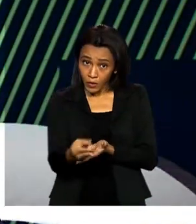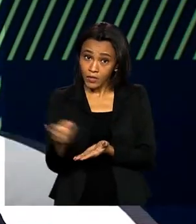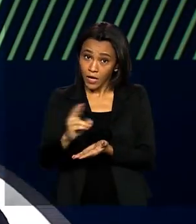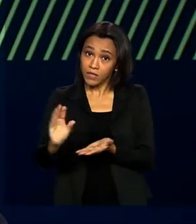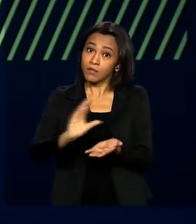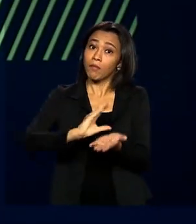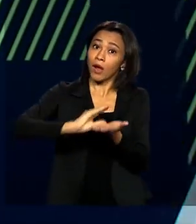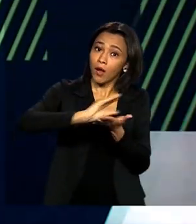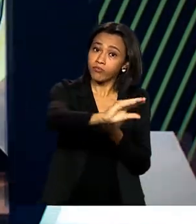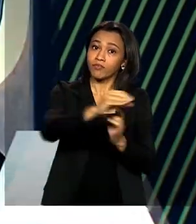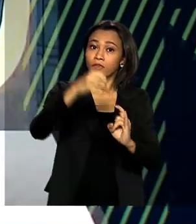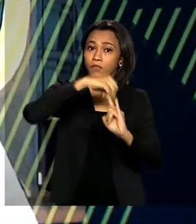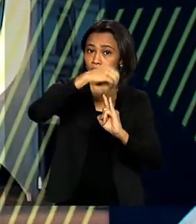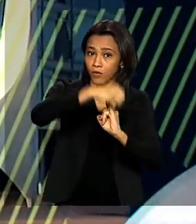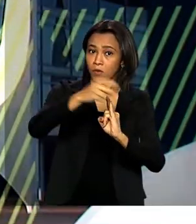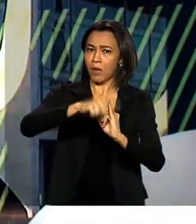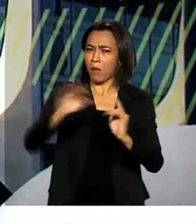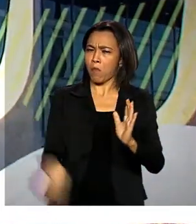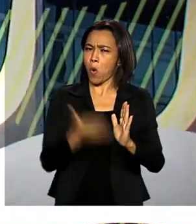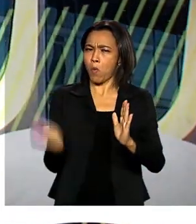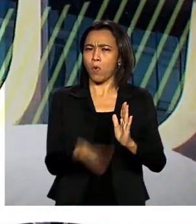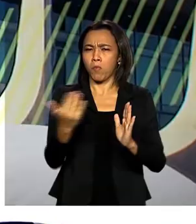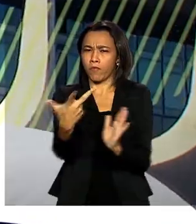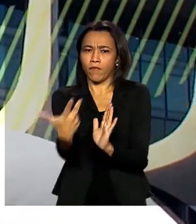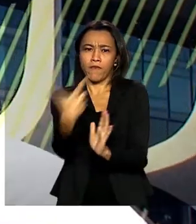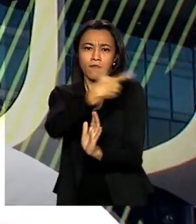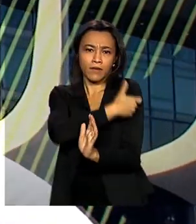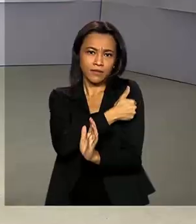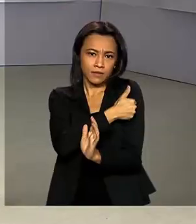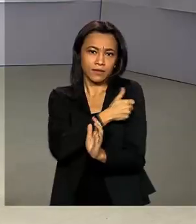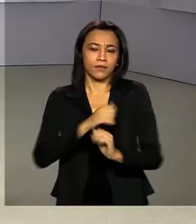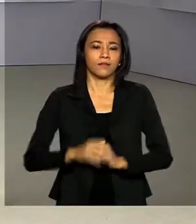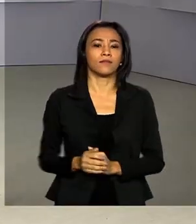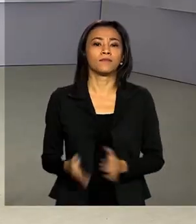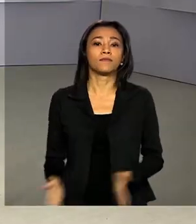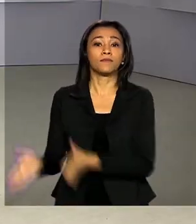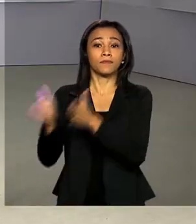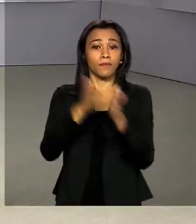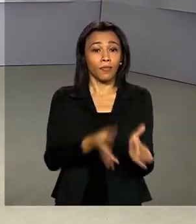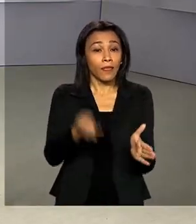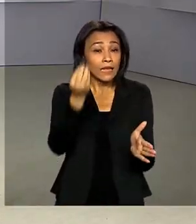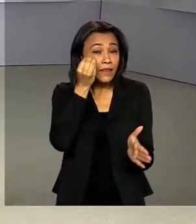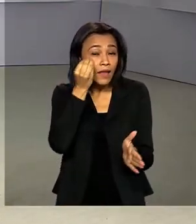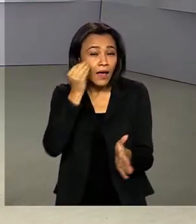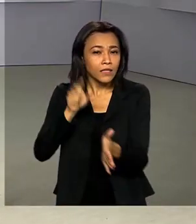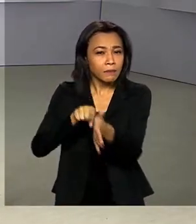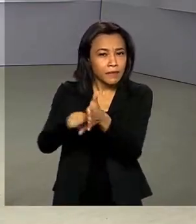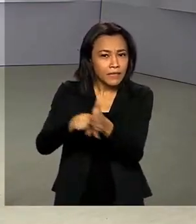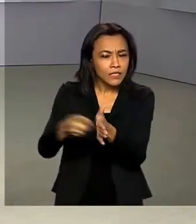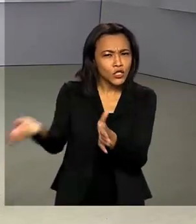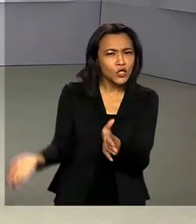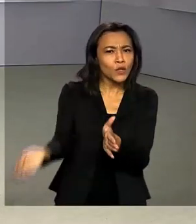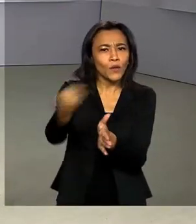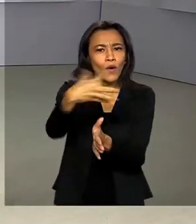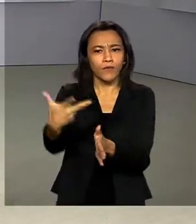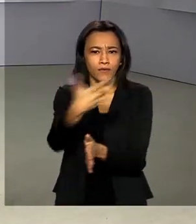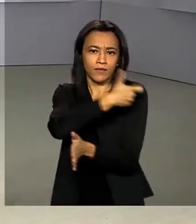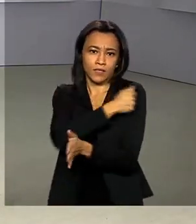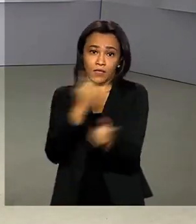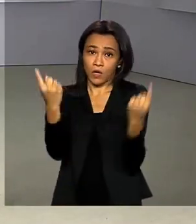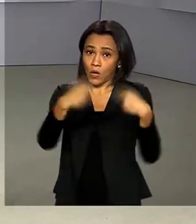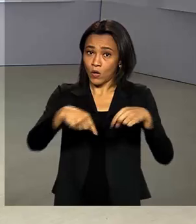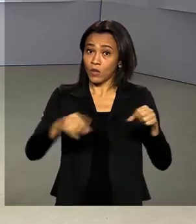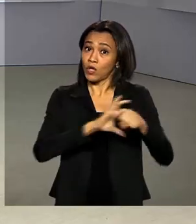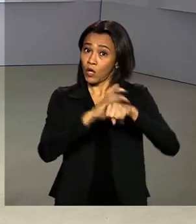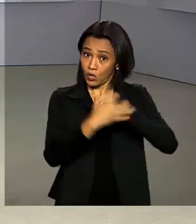para ampliar a capacidade nacional de produção de vacinas. E testes para pesquisas de novas vacinas contra o coronavírus